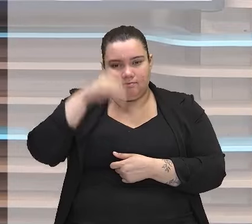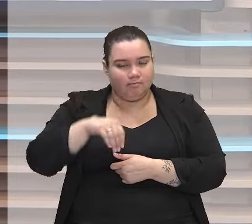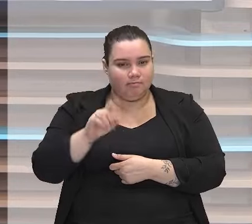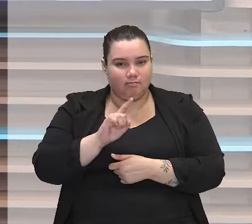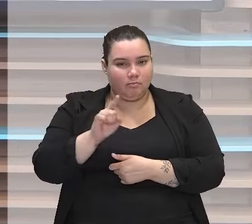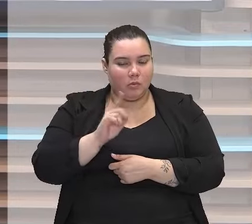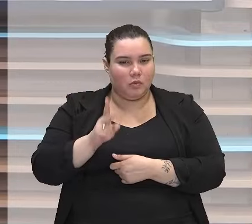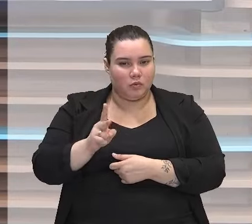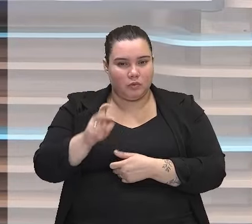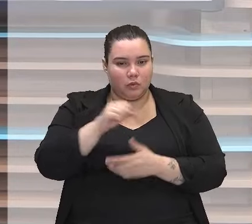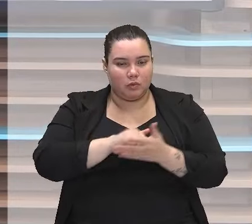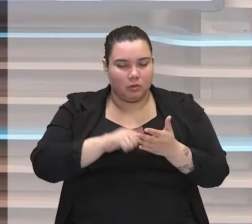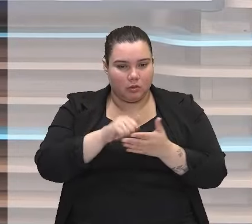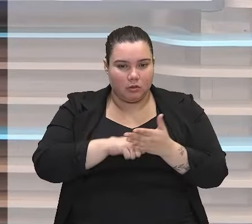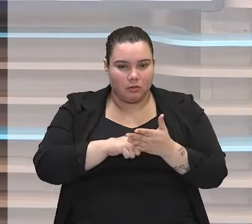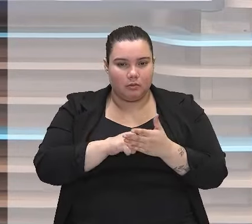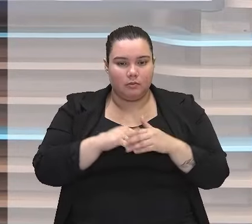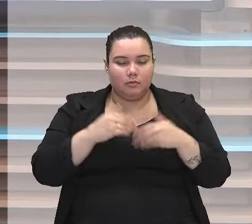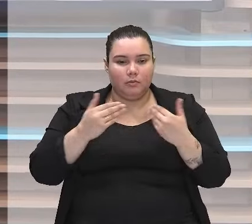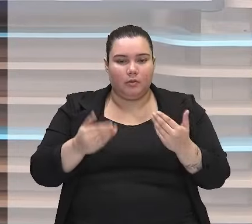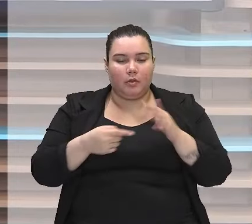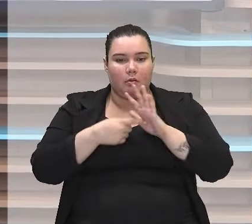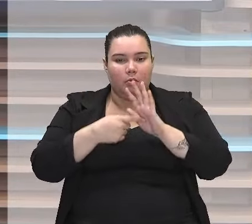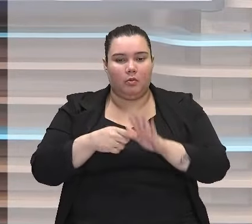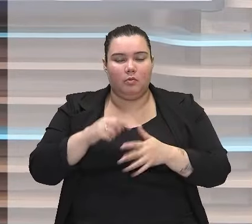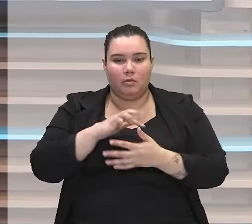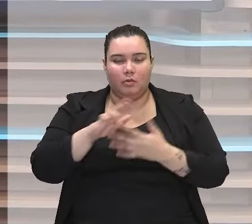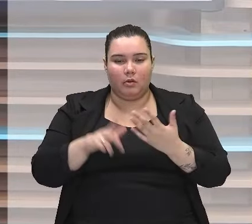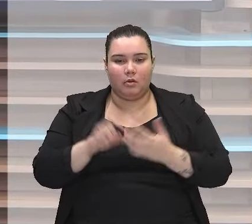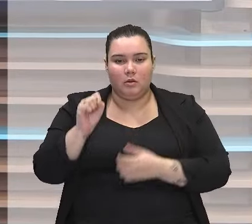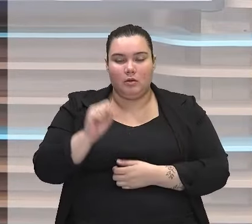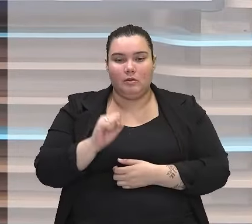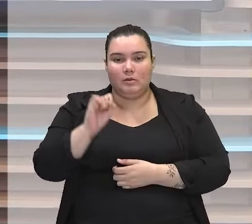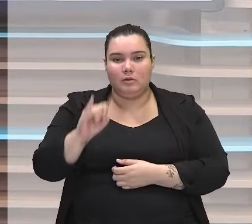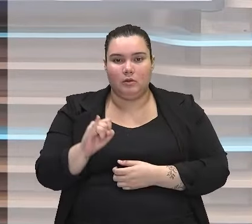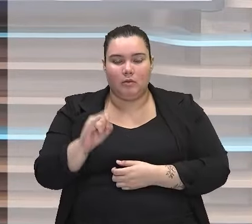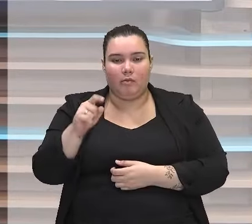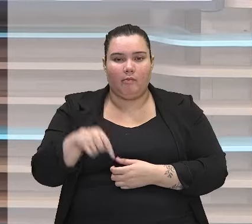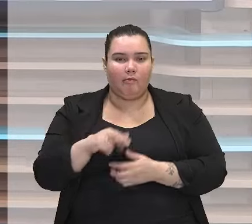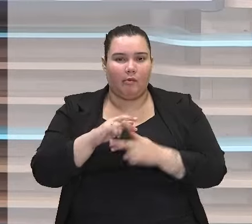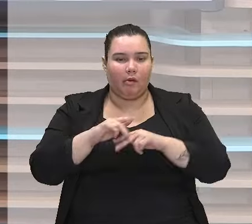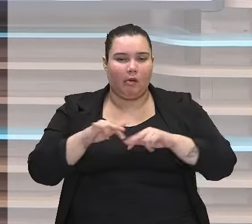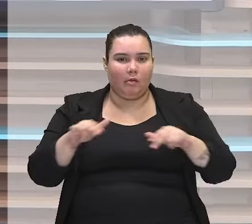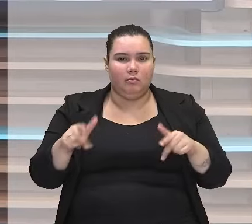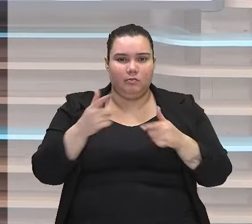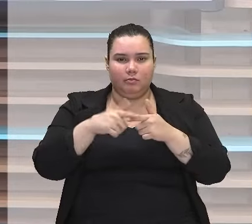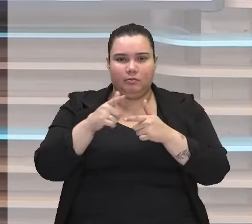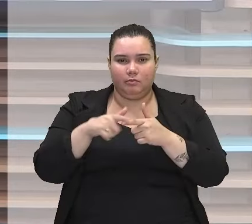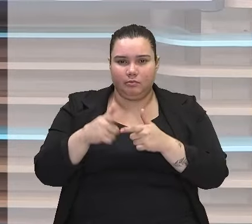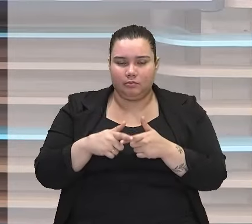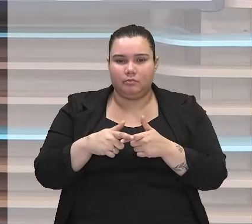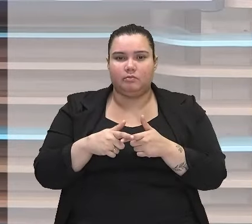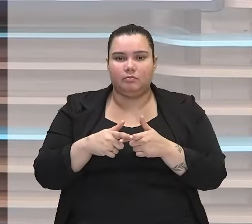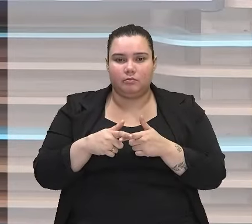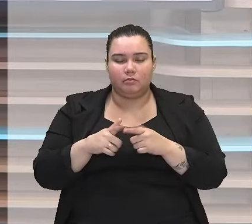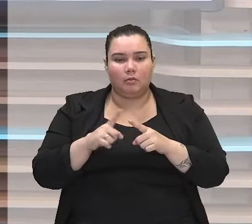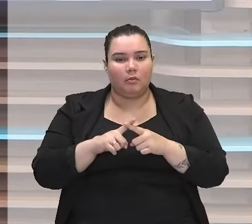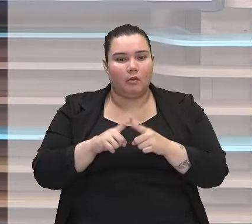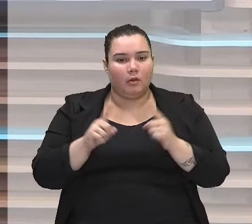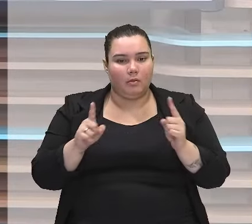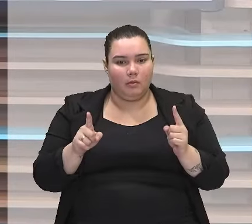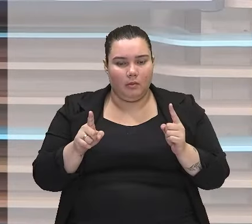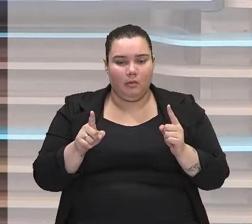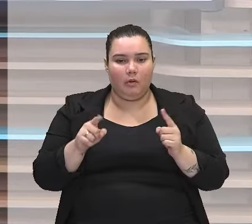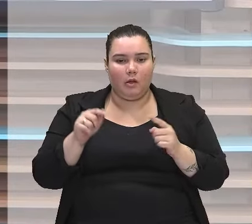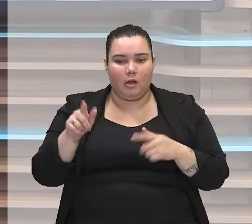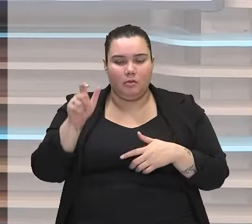si mostra para a gente um monte de adversidade, mostra para a gente possibilidades, mas que em nenhuma delas o